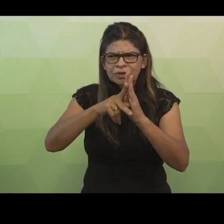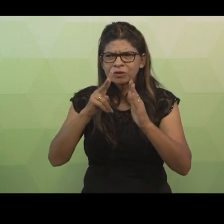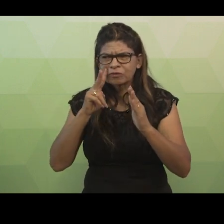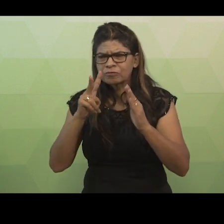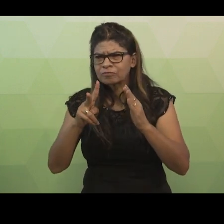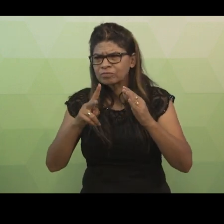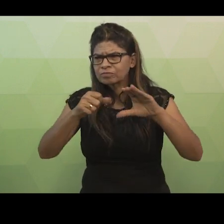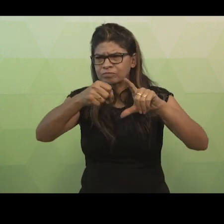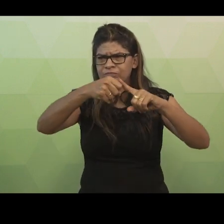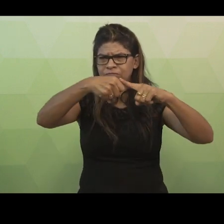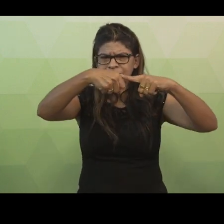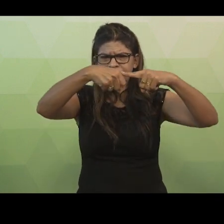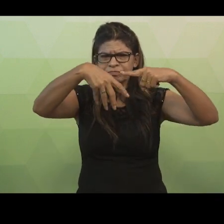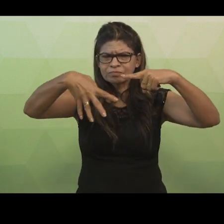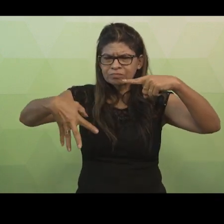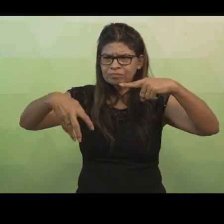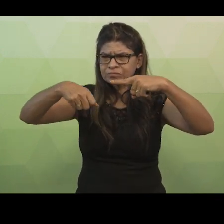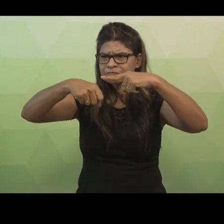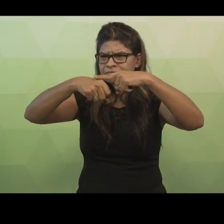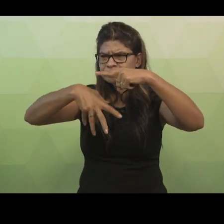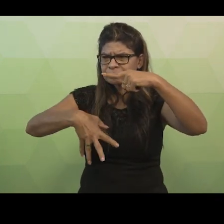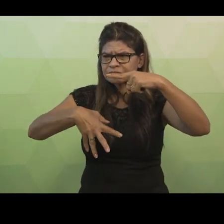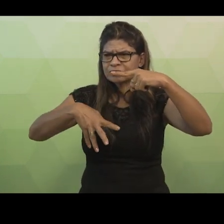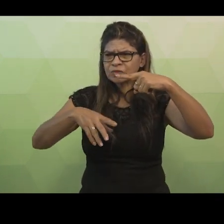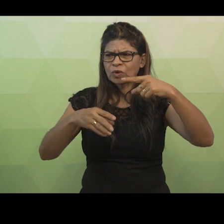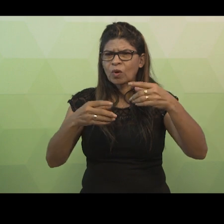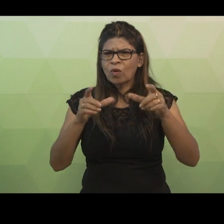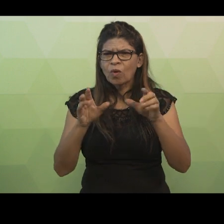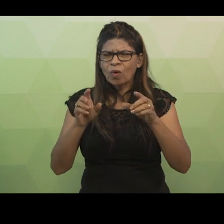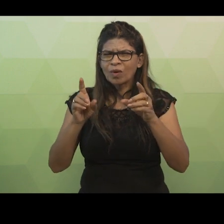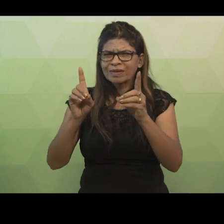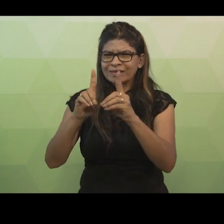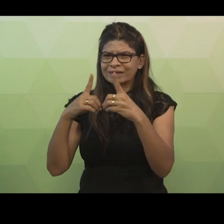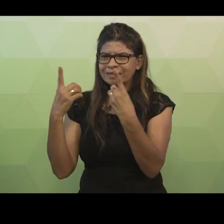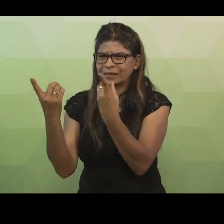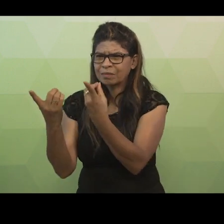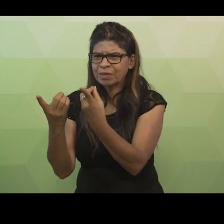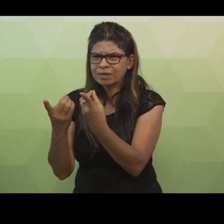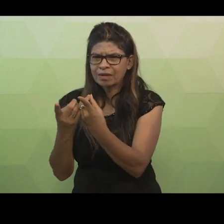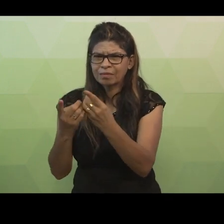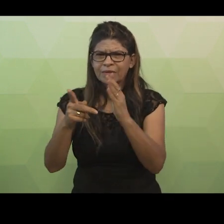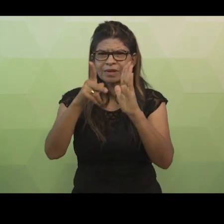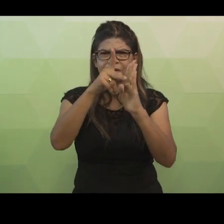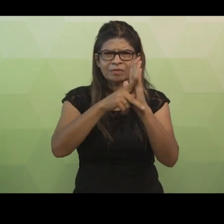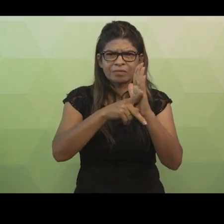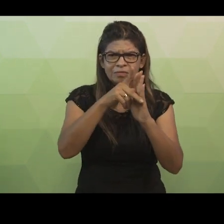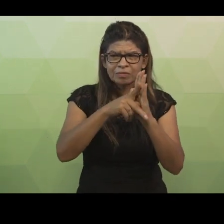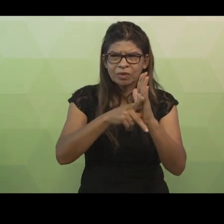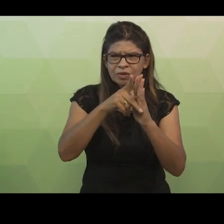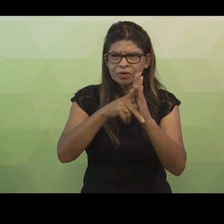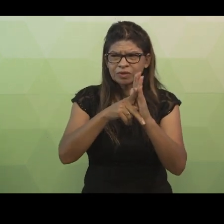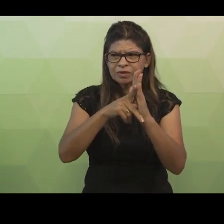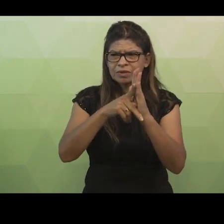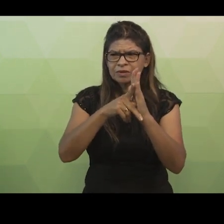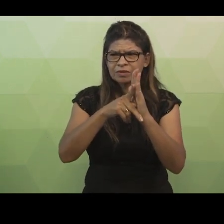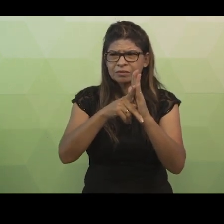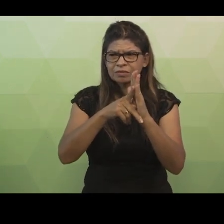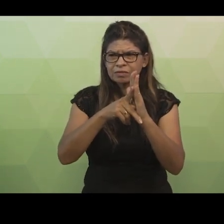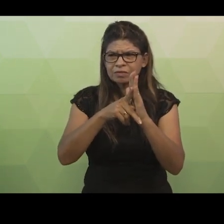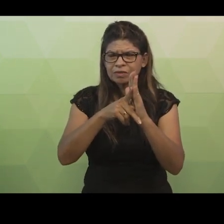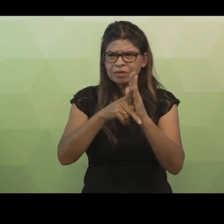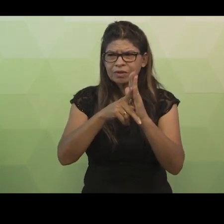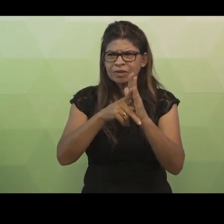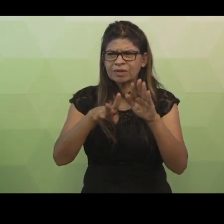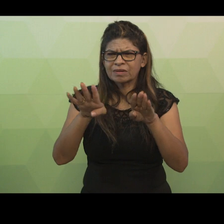atributos departamento, a que pertence este projeto, e nome do projeto. Identificamos o atributo